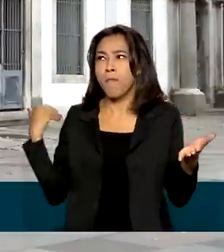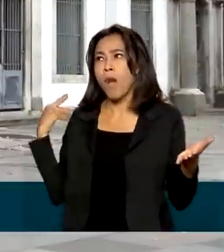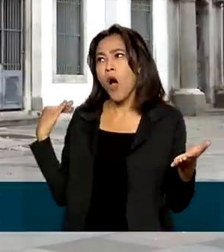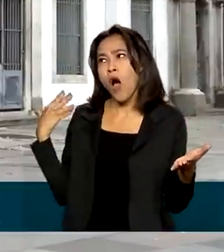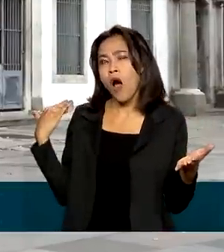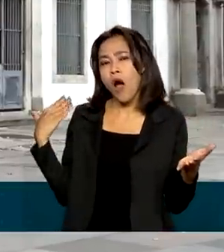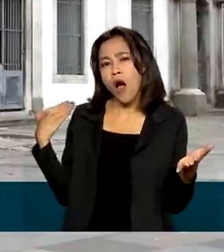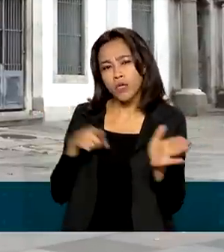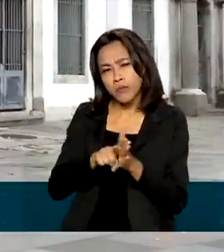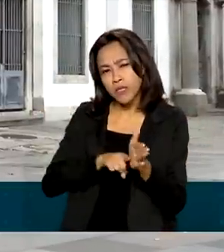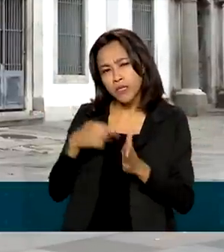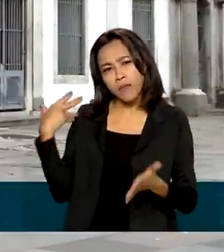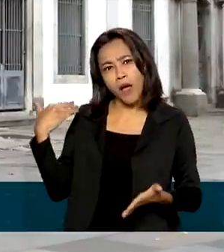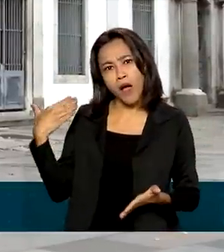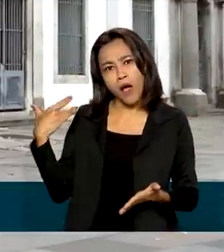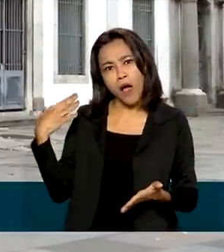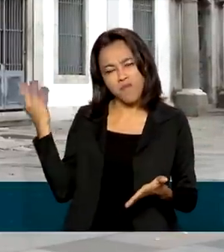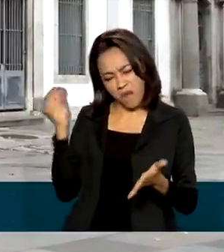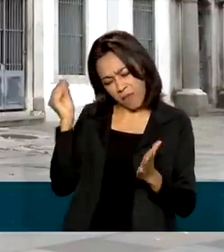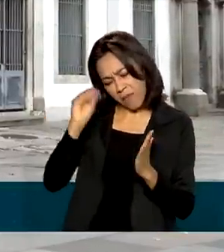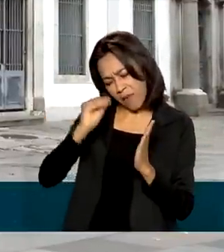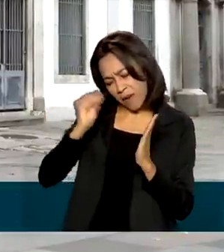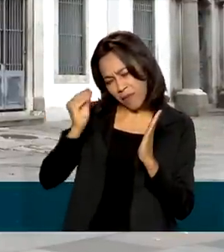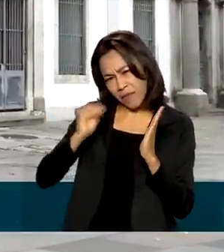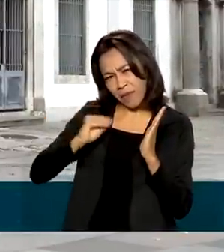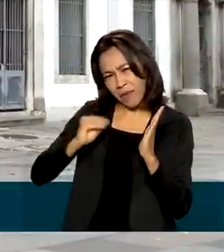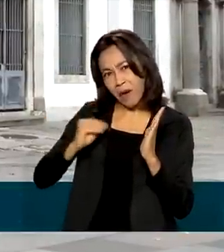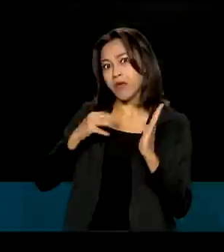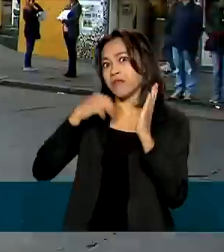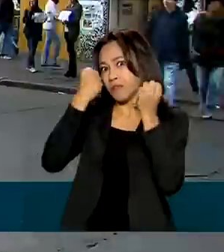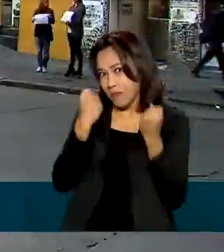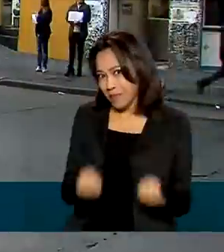pesquisas ficaram mais complexas e o trabalho aumentou.